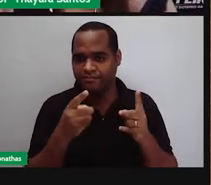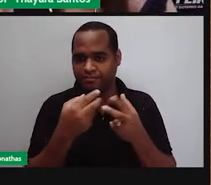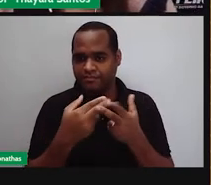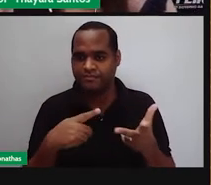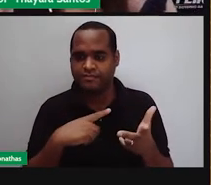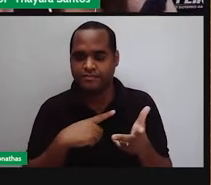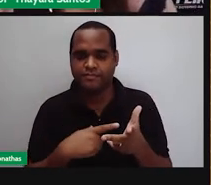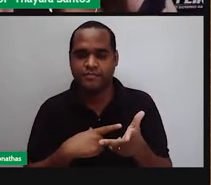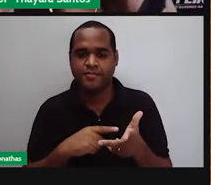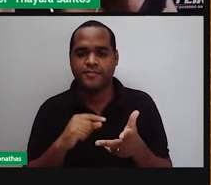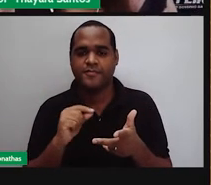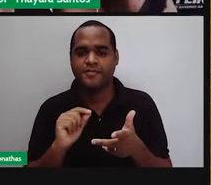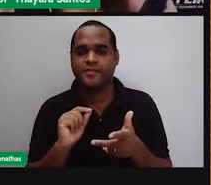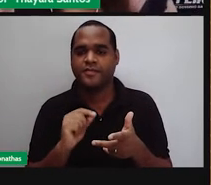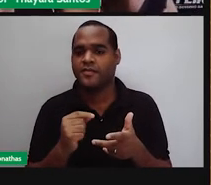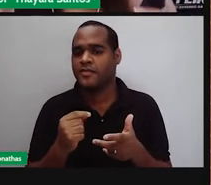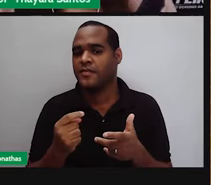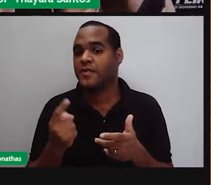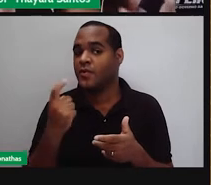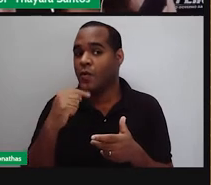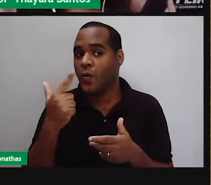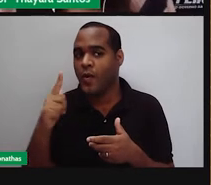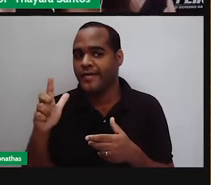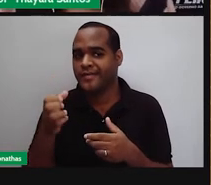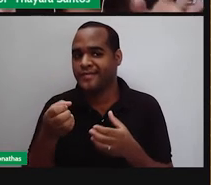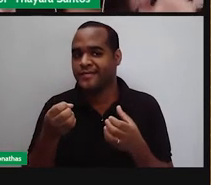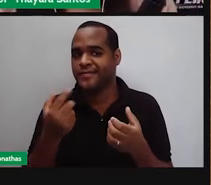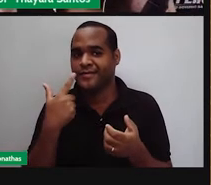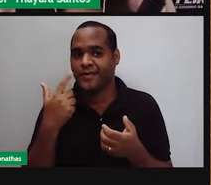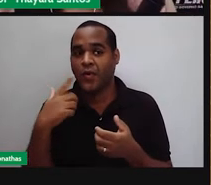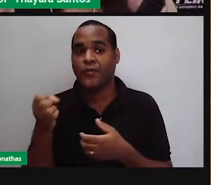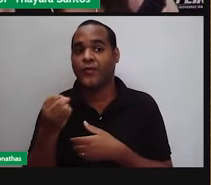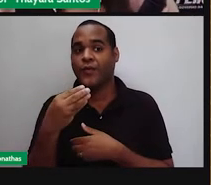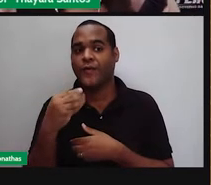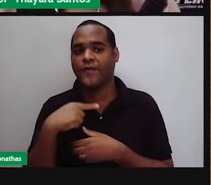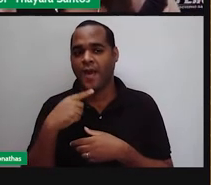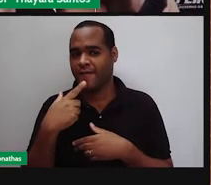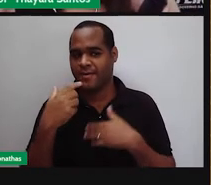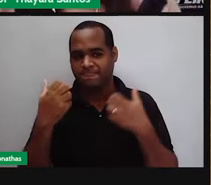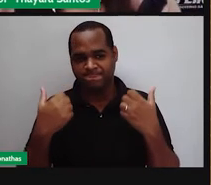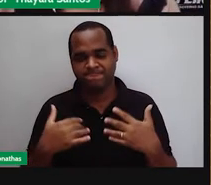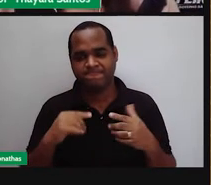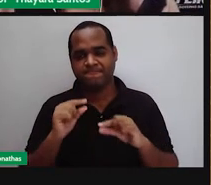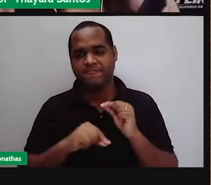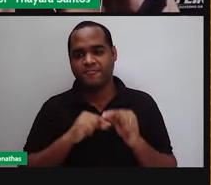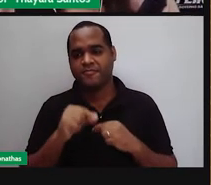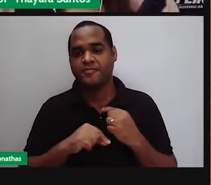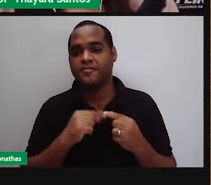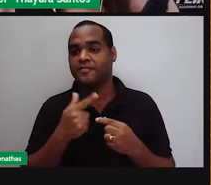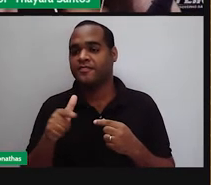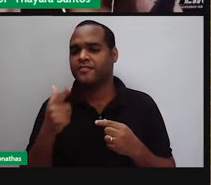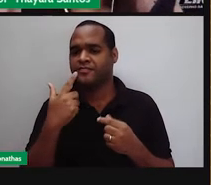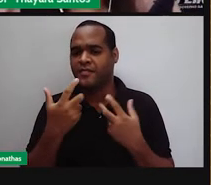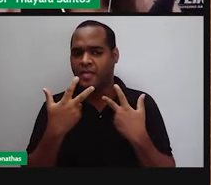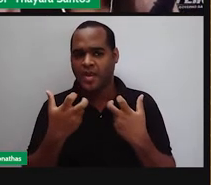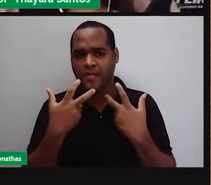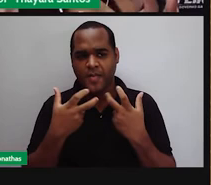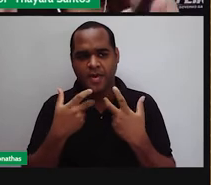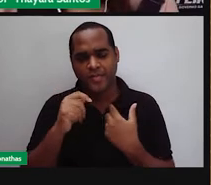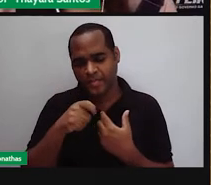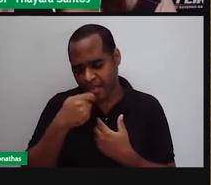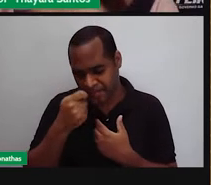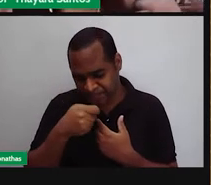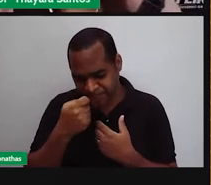tem essa região aqui mais central que percebe um outro tipo de sabor que a gente vai falar mais adiante. E essas percepções